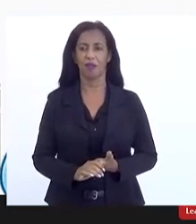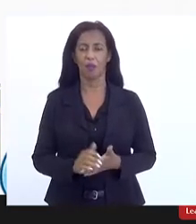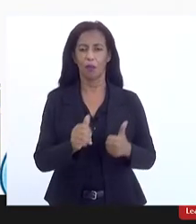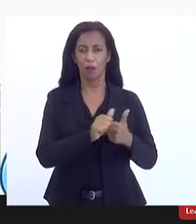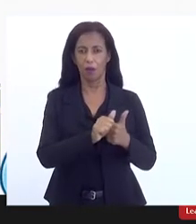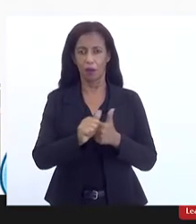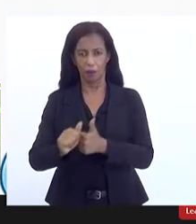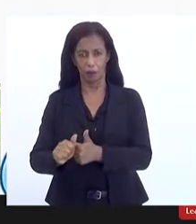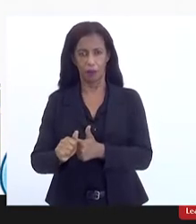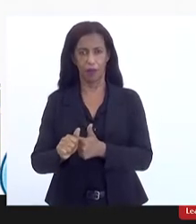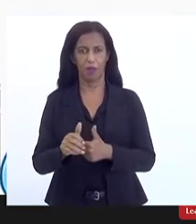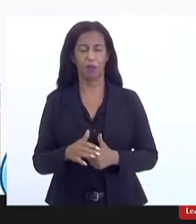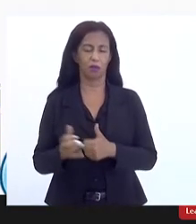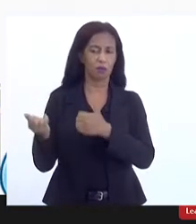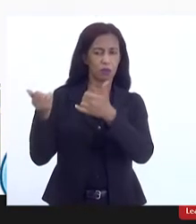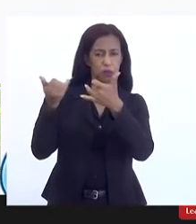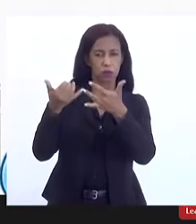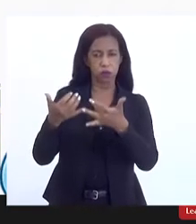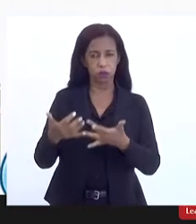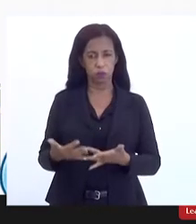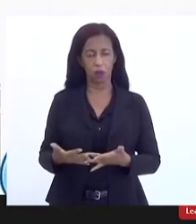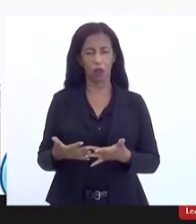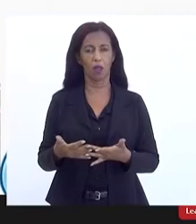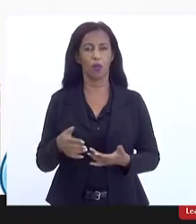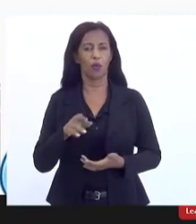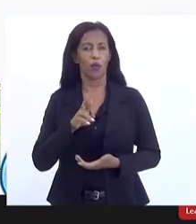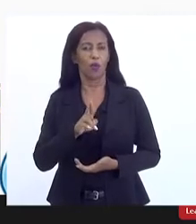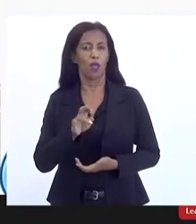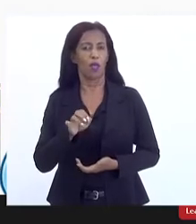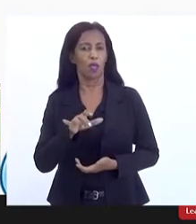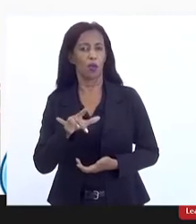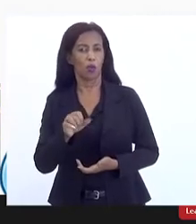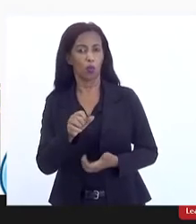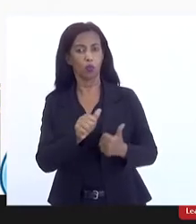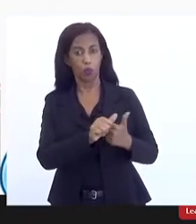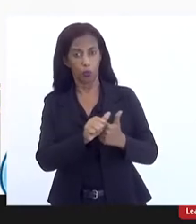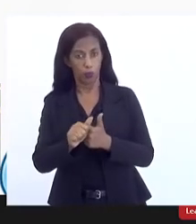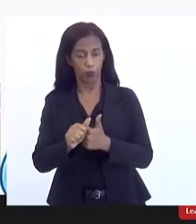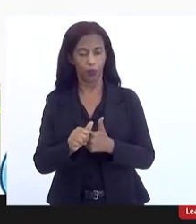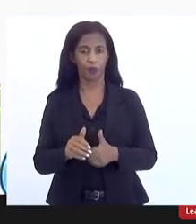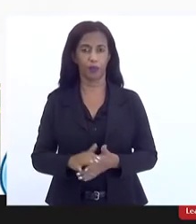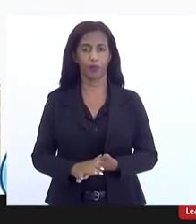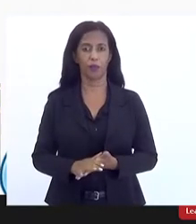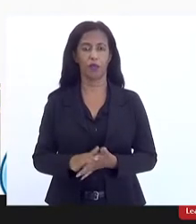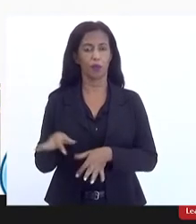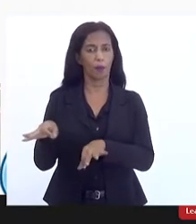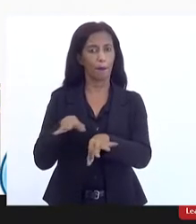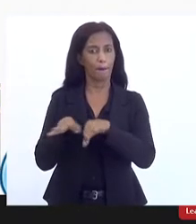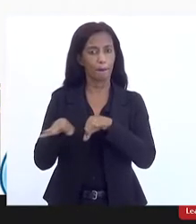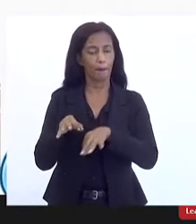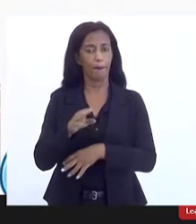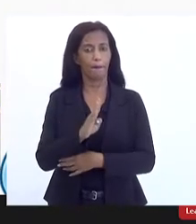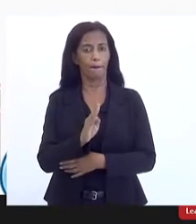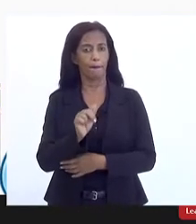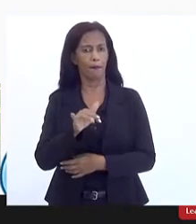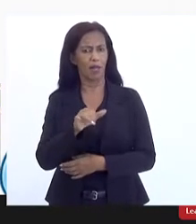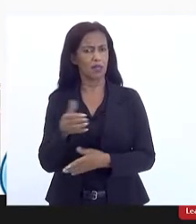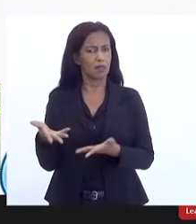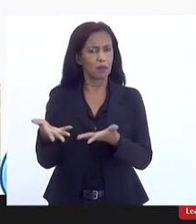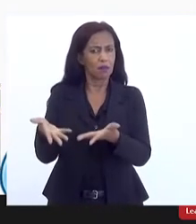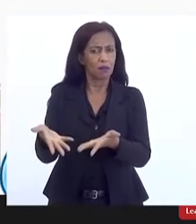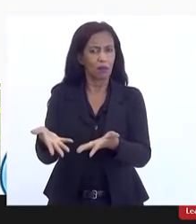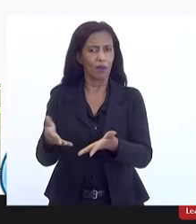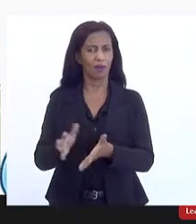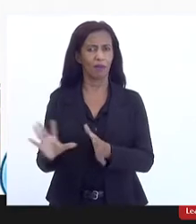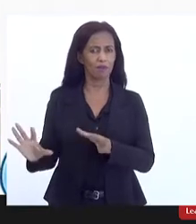acompanhamento para definição de recursos e acompanhamento desses recursos inclusive os planos de bacia estão aí a